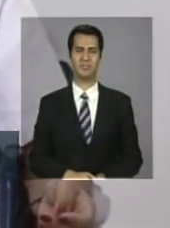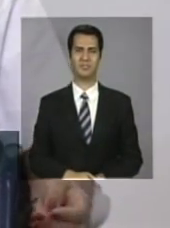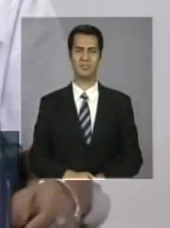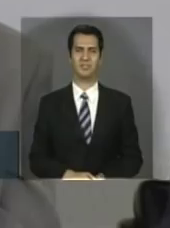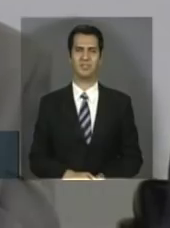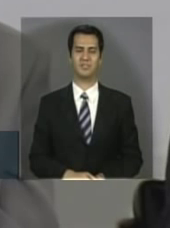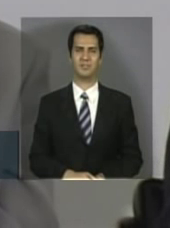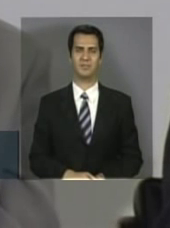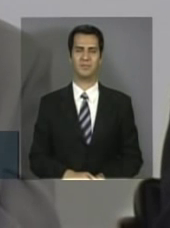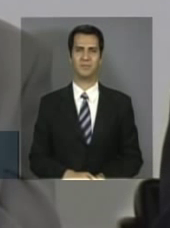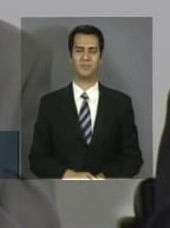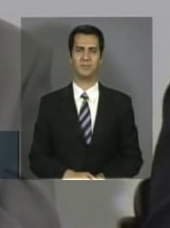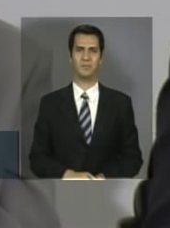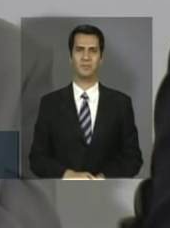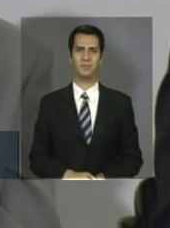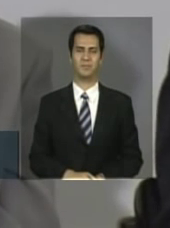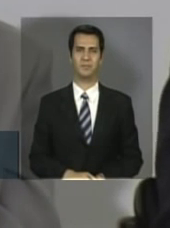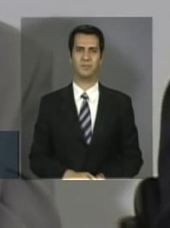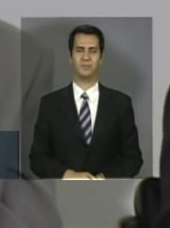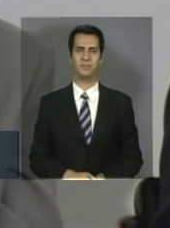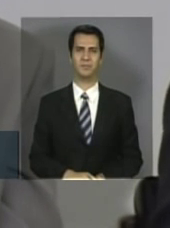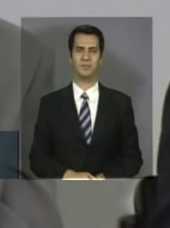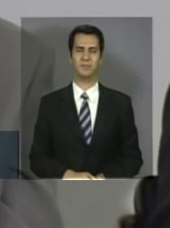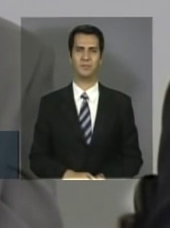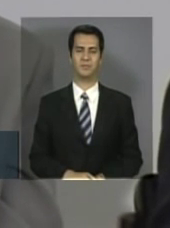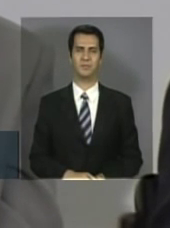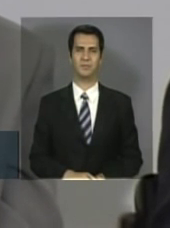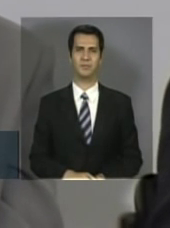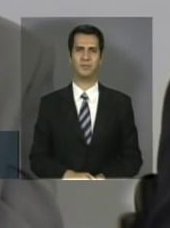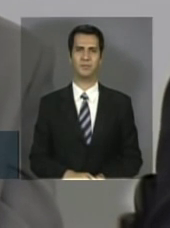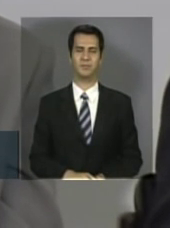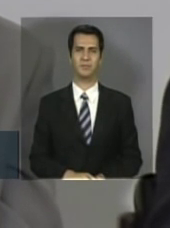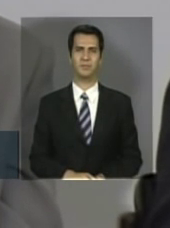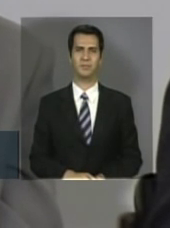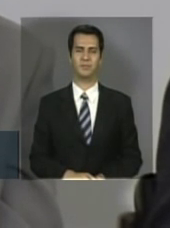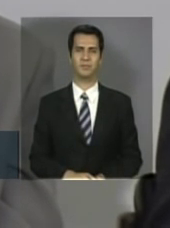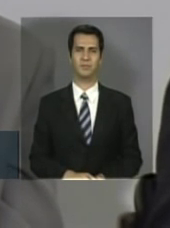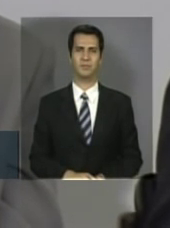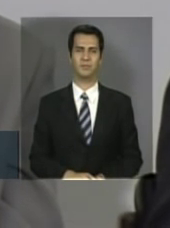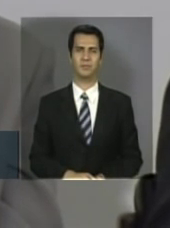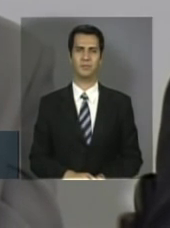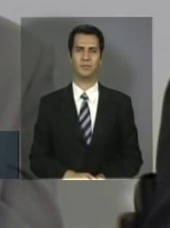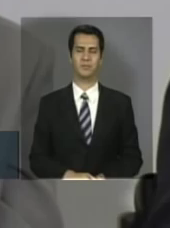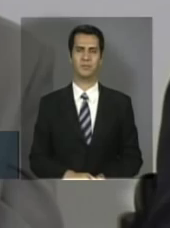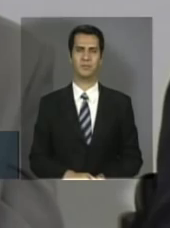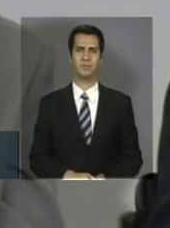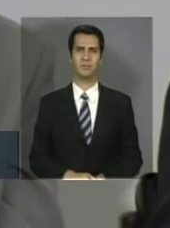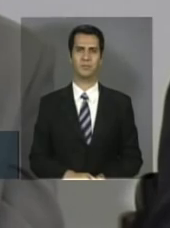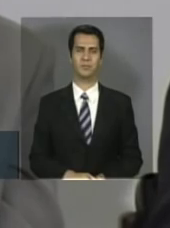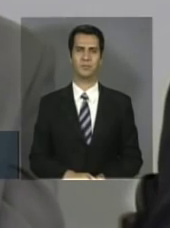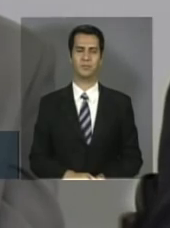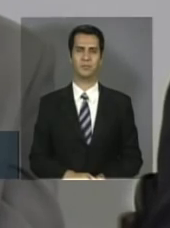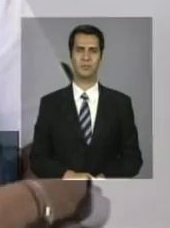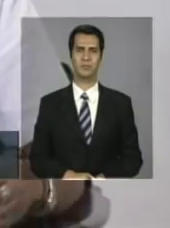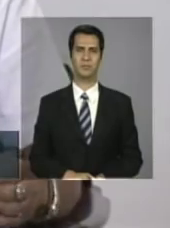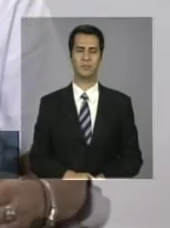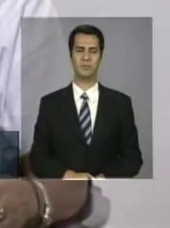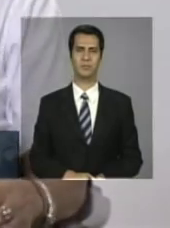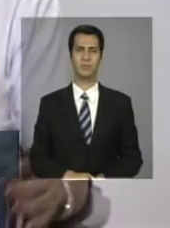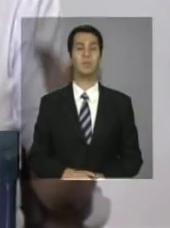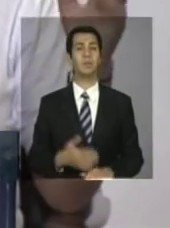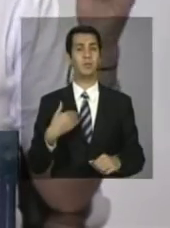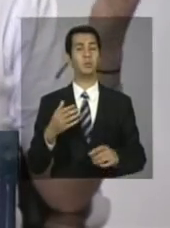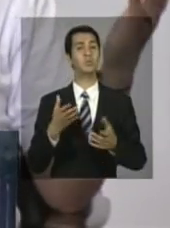não, não, não, não, não. Aí, gente, eu queria deixar esse ponto e pedir encarecidamente,